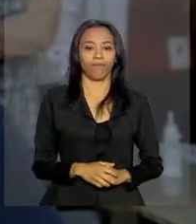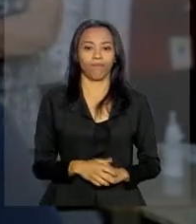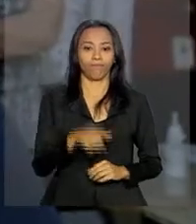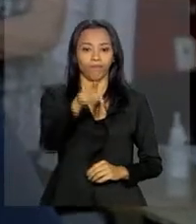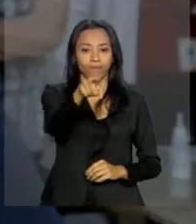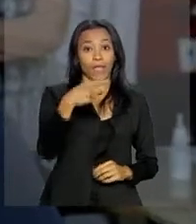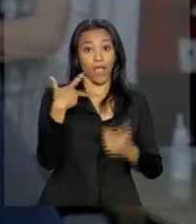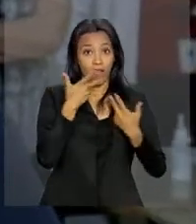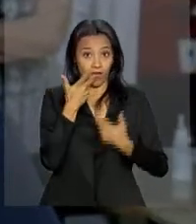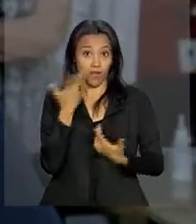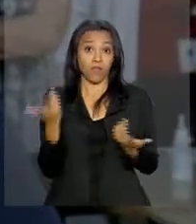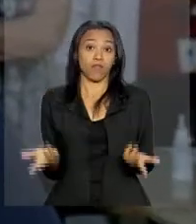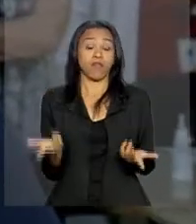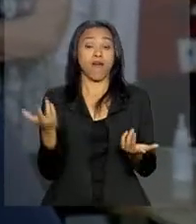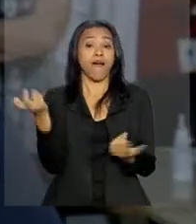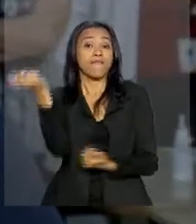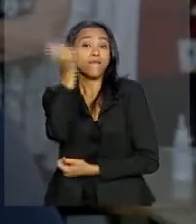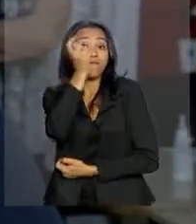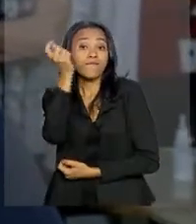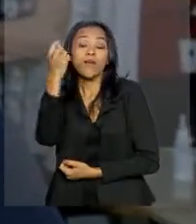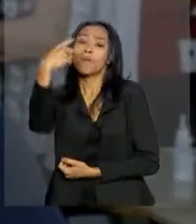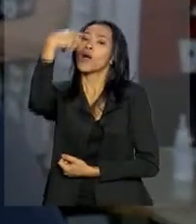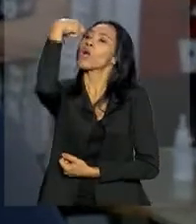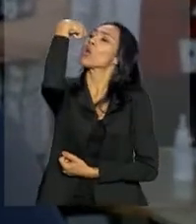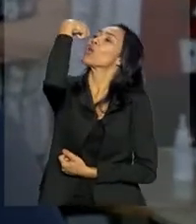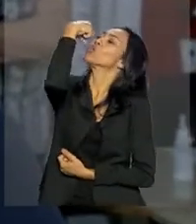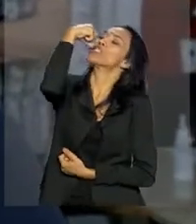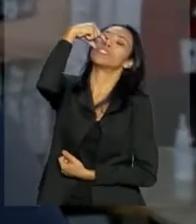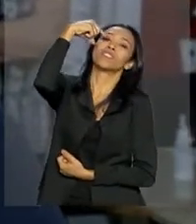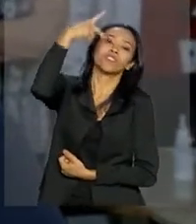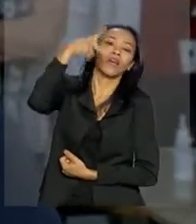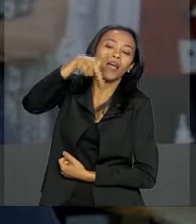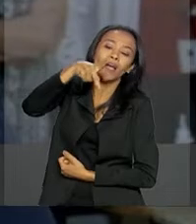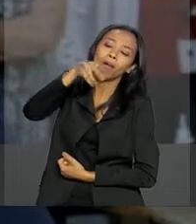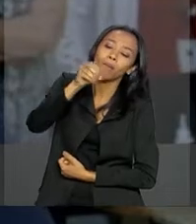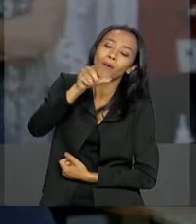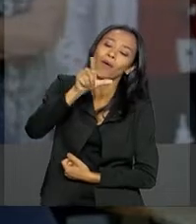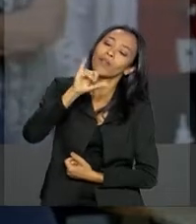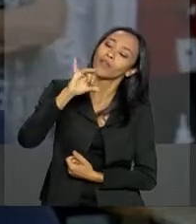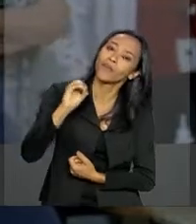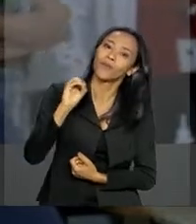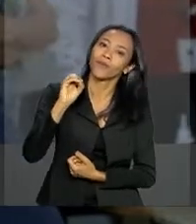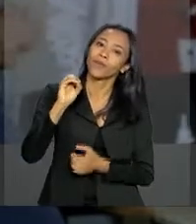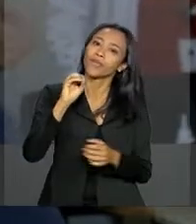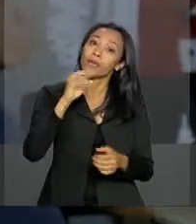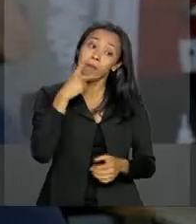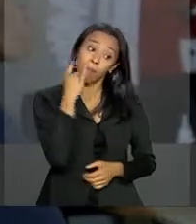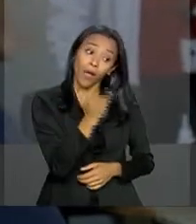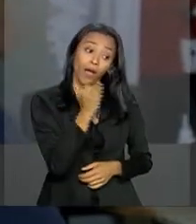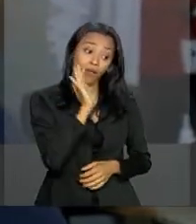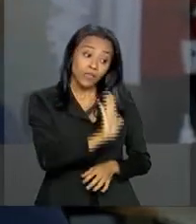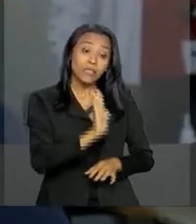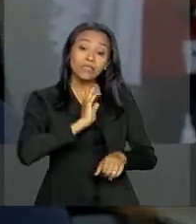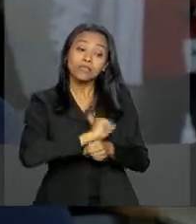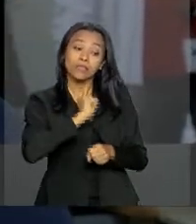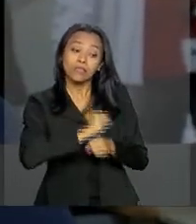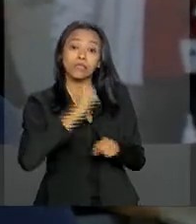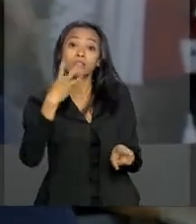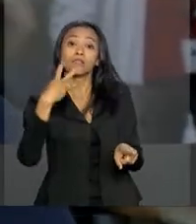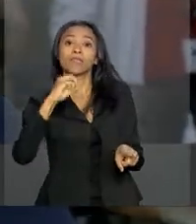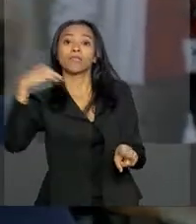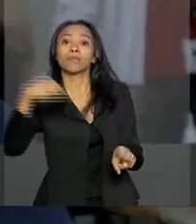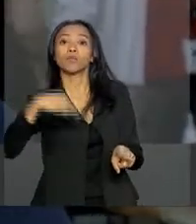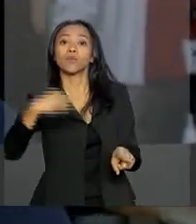Para a vacina da polio, como ela é uma gotinha dentro da boca, a gente espera sempre que os pais esperem pelo menos 30 minutos para dar